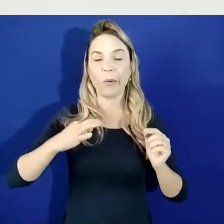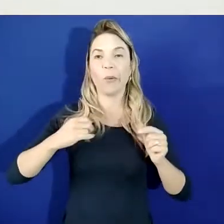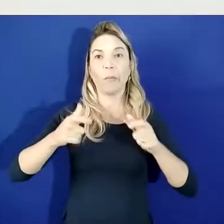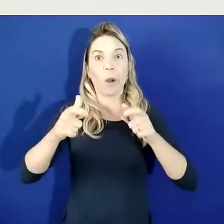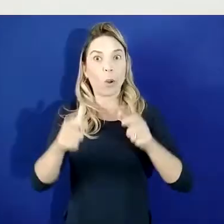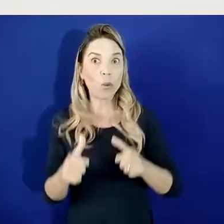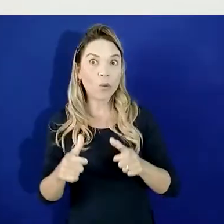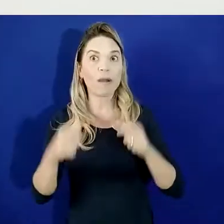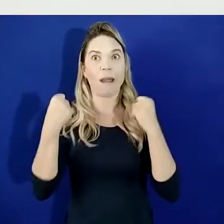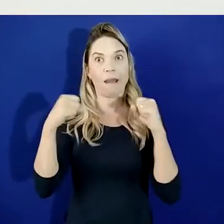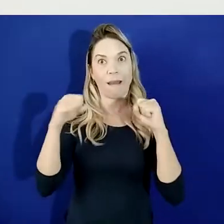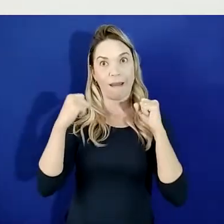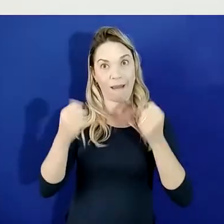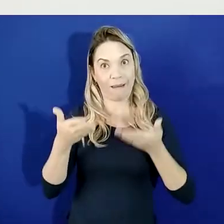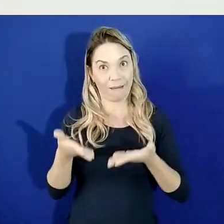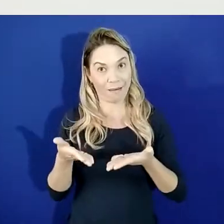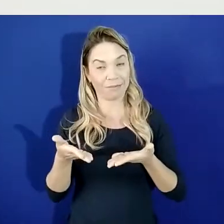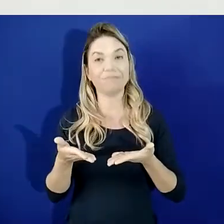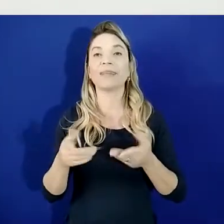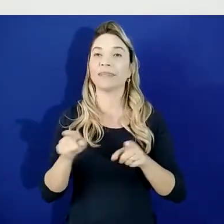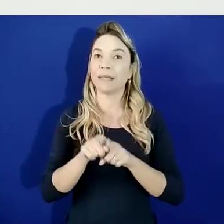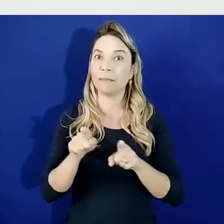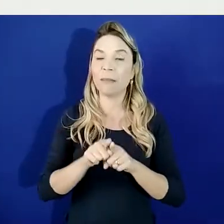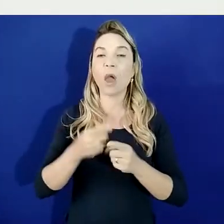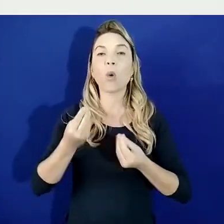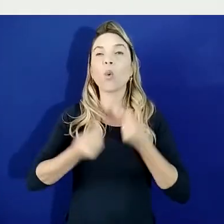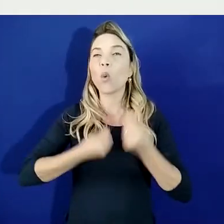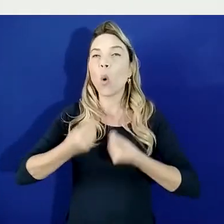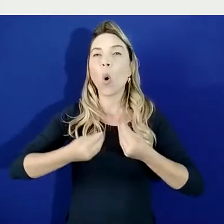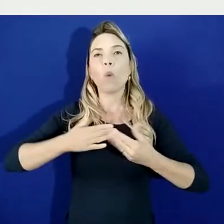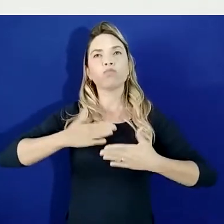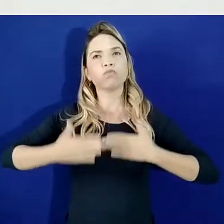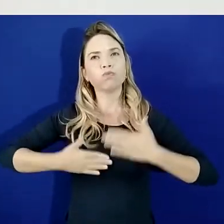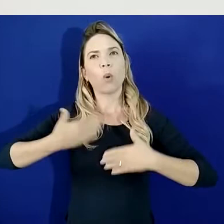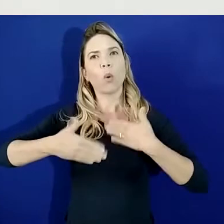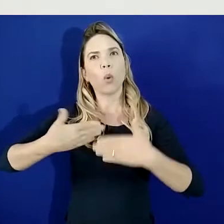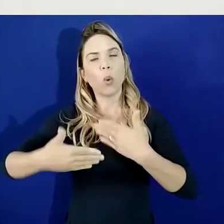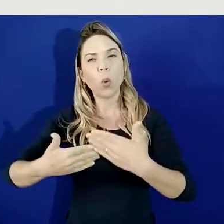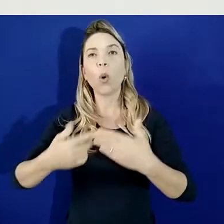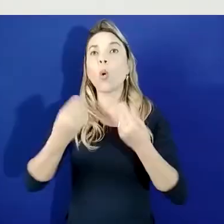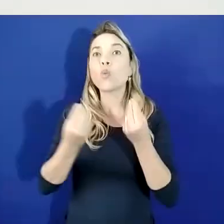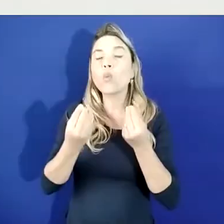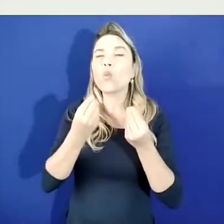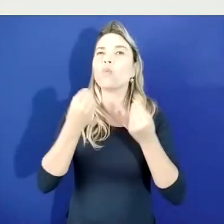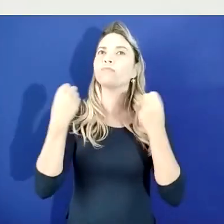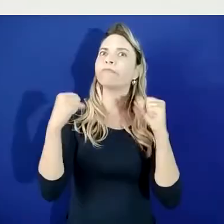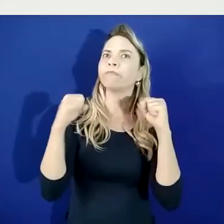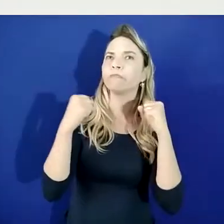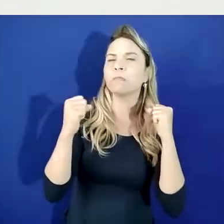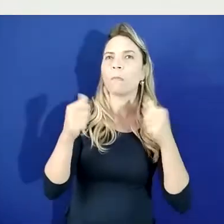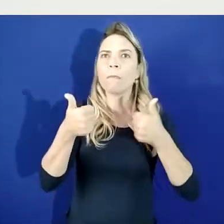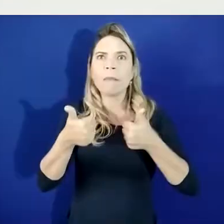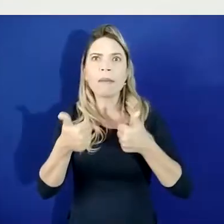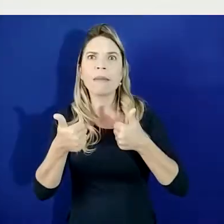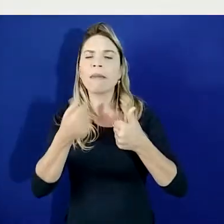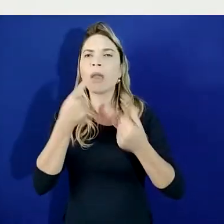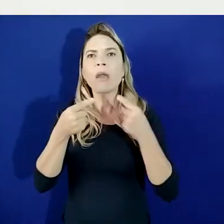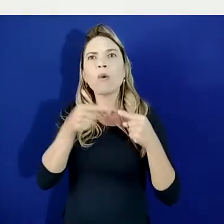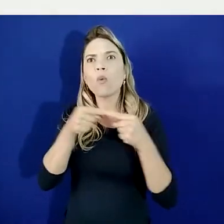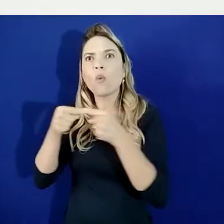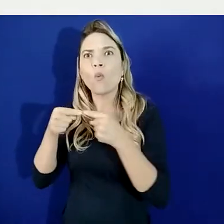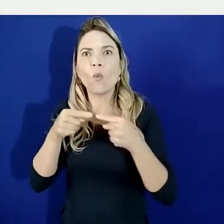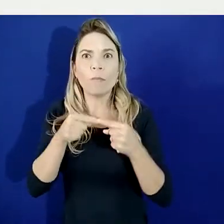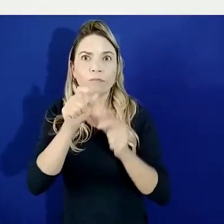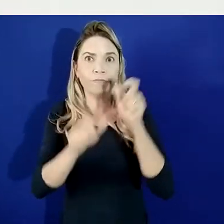a individualidade biológica, a progressão desse exercício, como esse exercício está sendo direcionado.